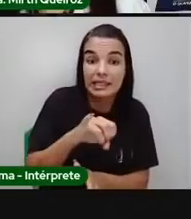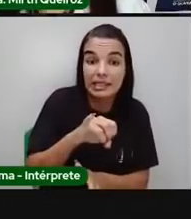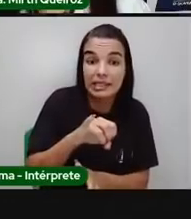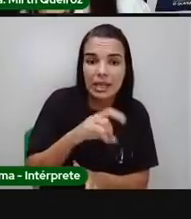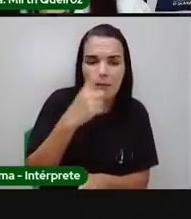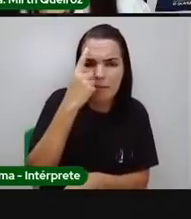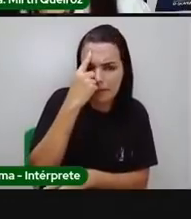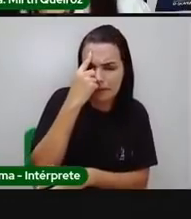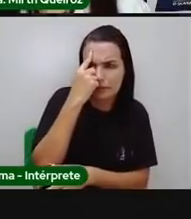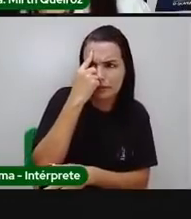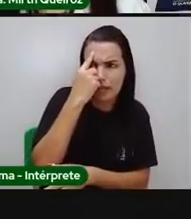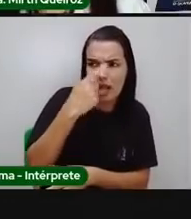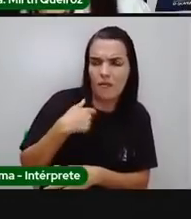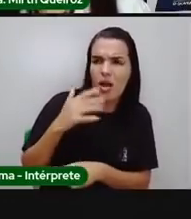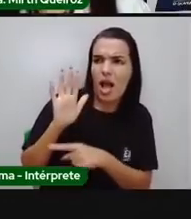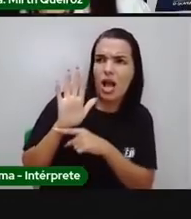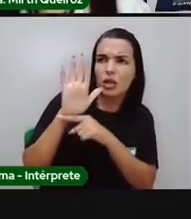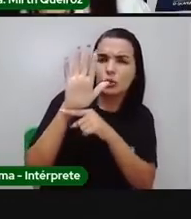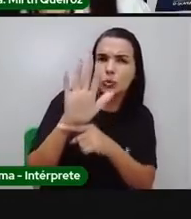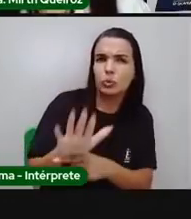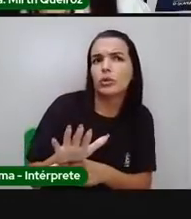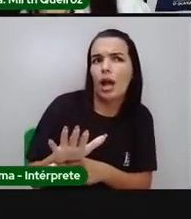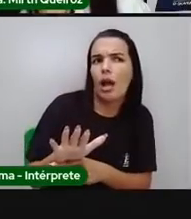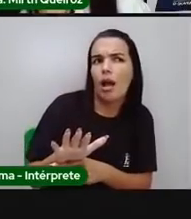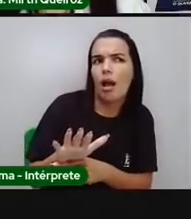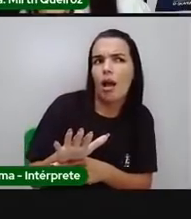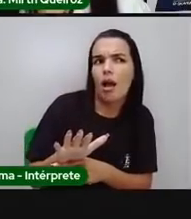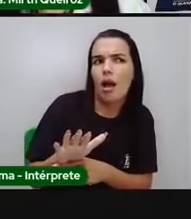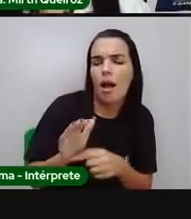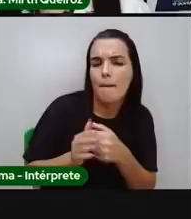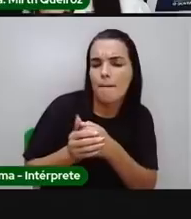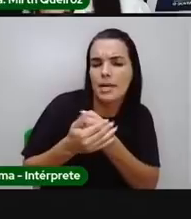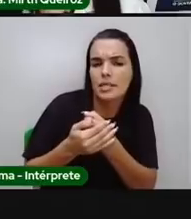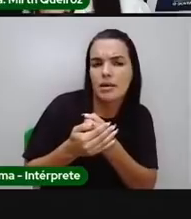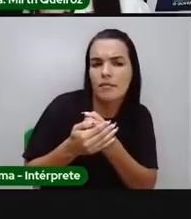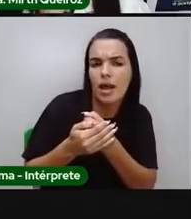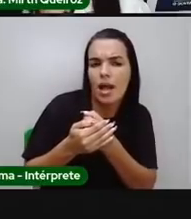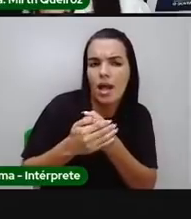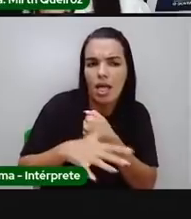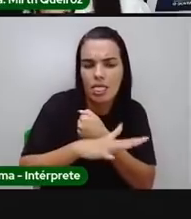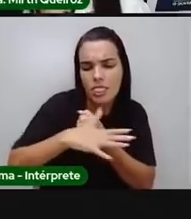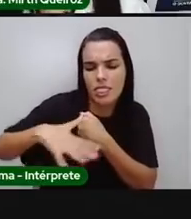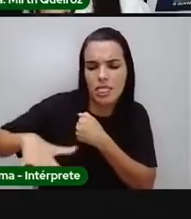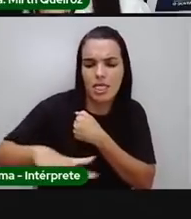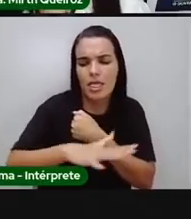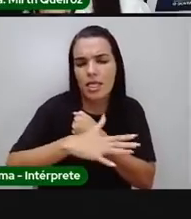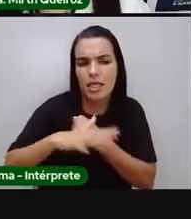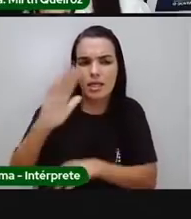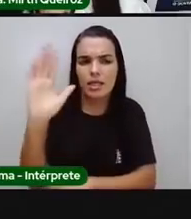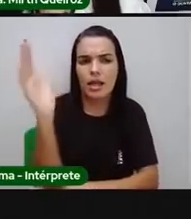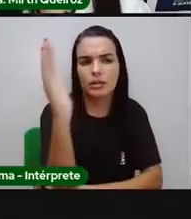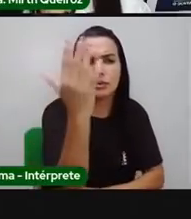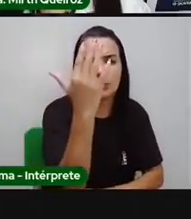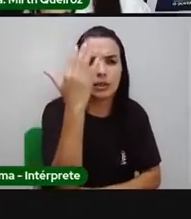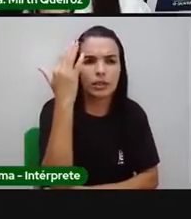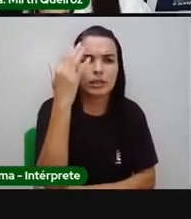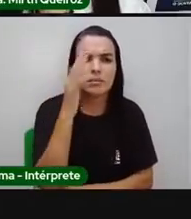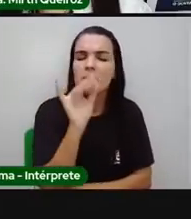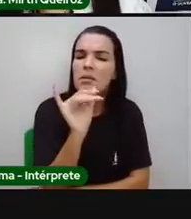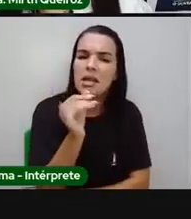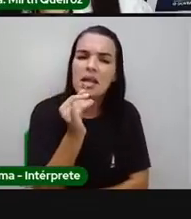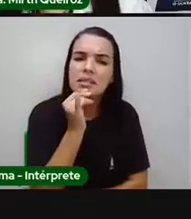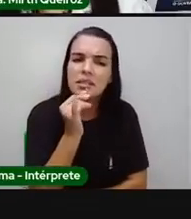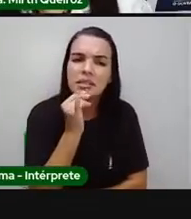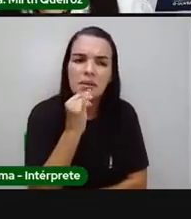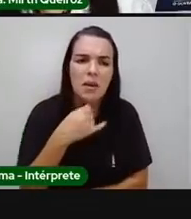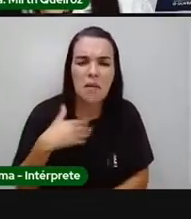Eu ajudo a preservar a natureza e ecossistema? Quando eu quero me livrar de um animal, por exemplo, sapos, eu